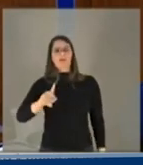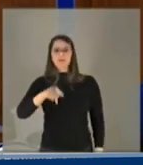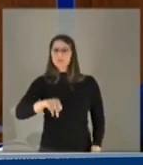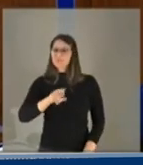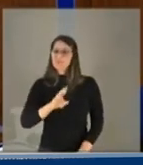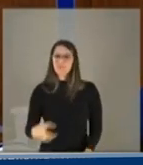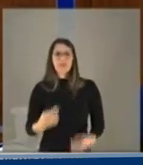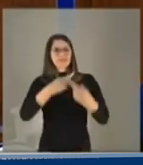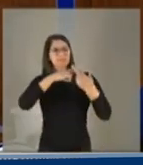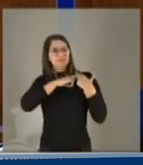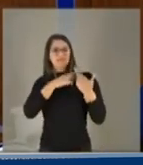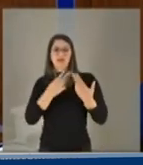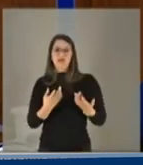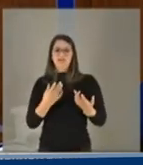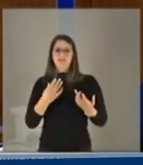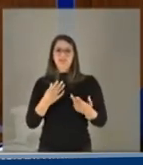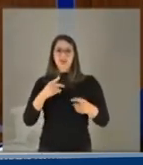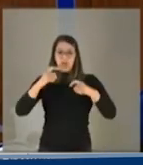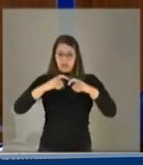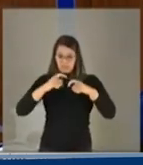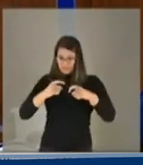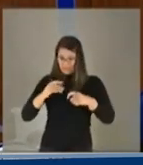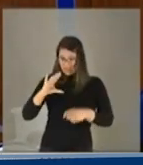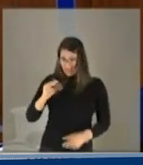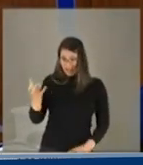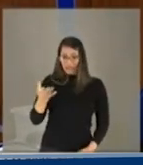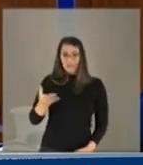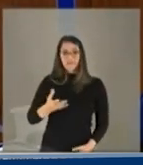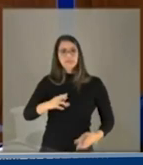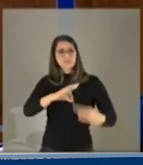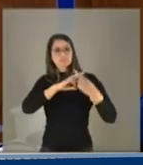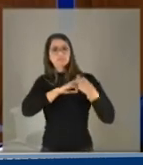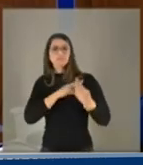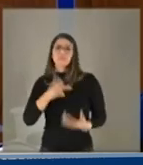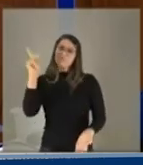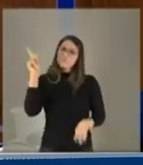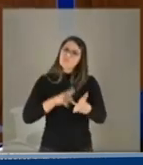honesto, doutora. A medicina, ciência, que é a honestidade, que é verdade,